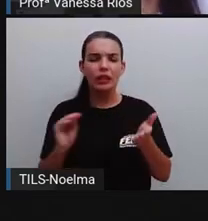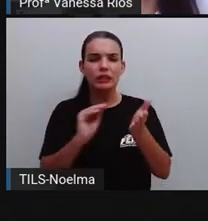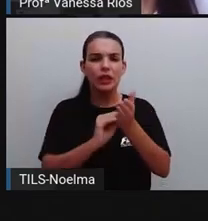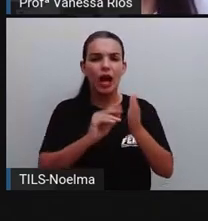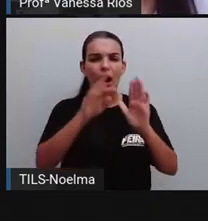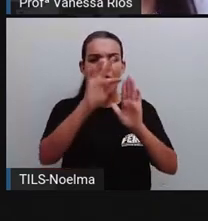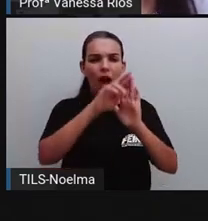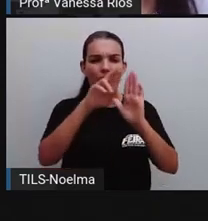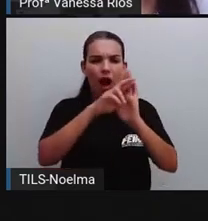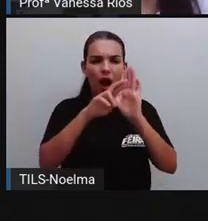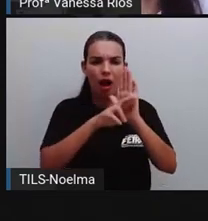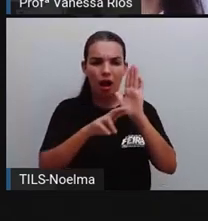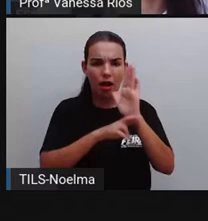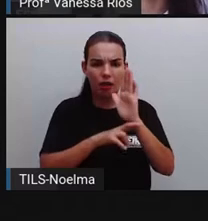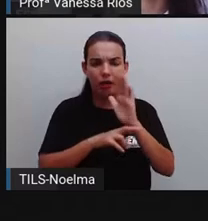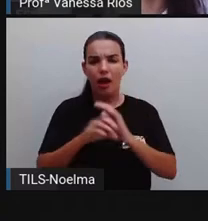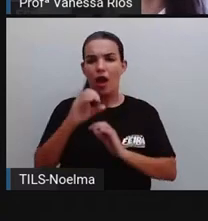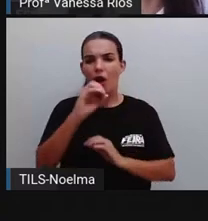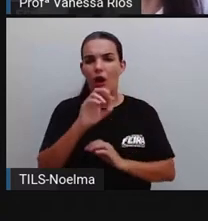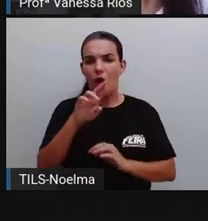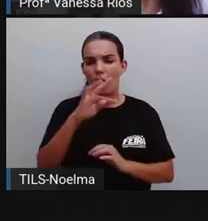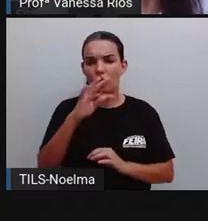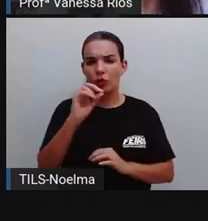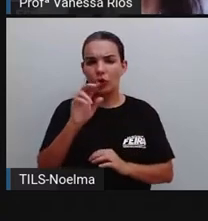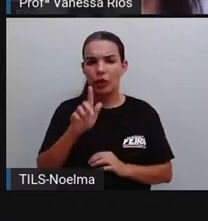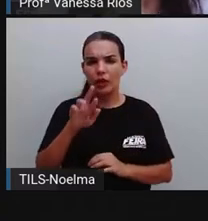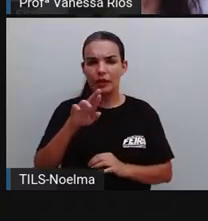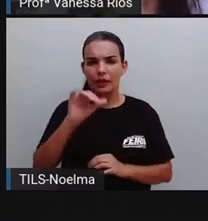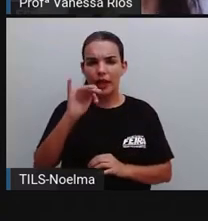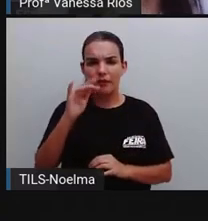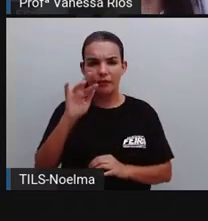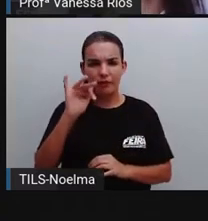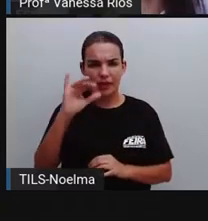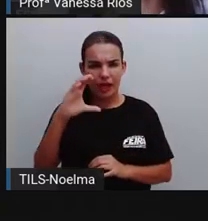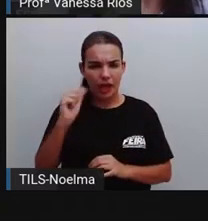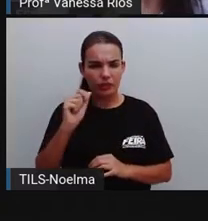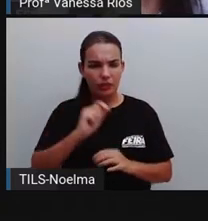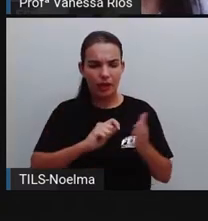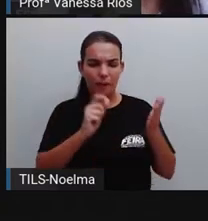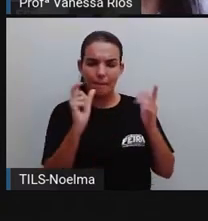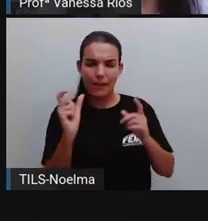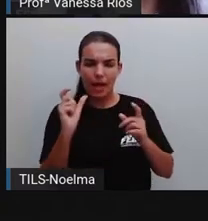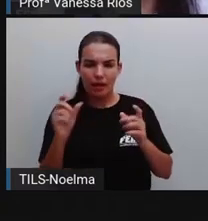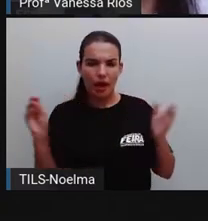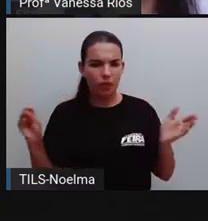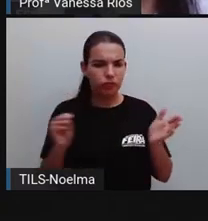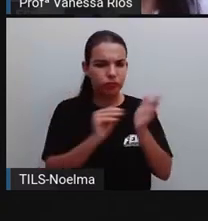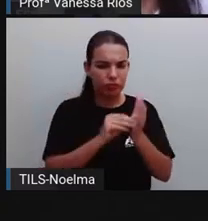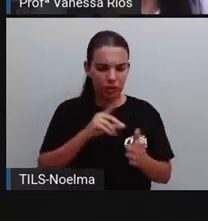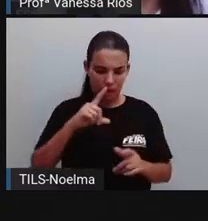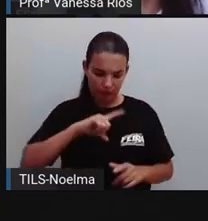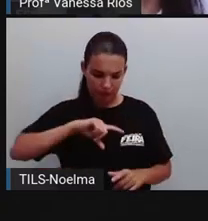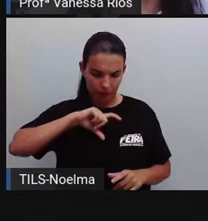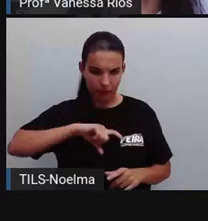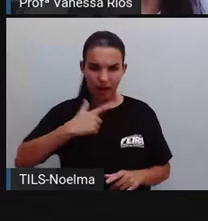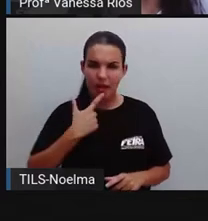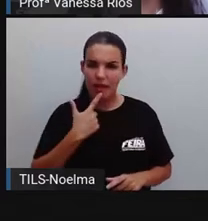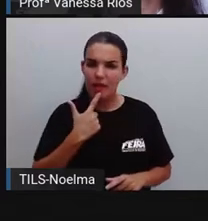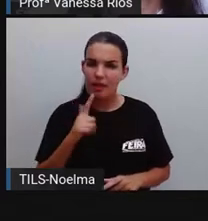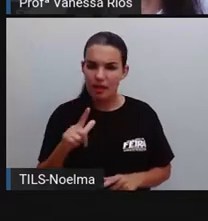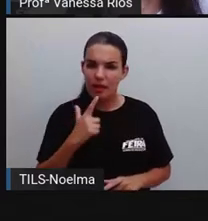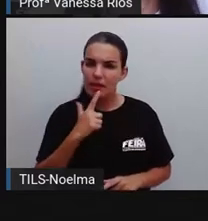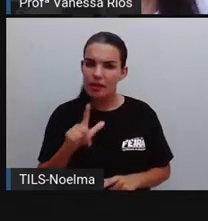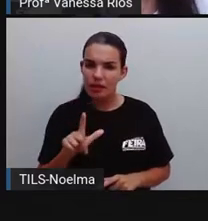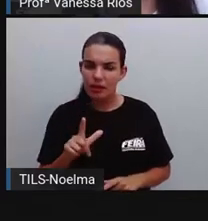né? Ortográficas, de escrita, de muitas palavras que compõem a nossa língua portuguesa, uma letra